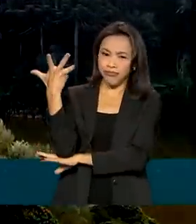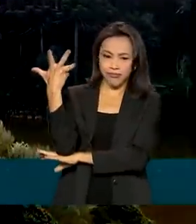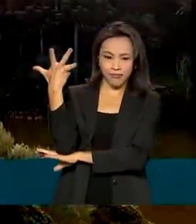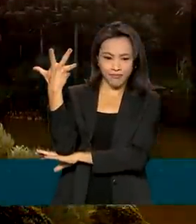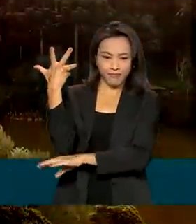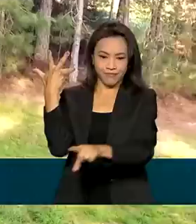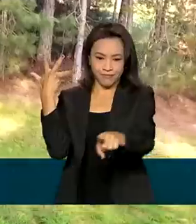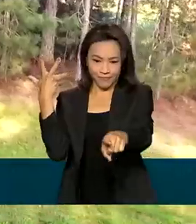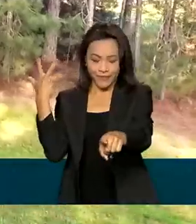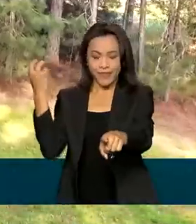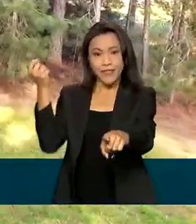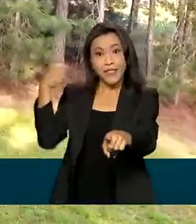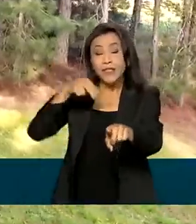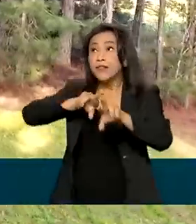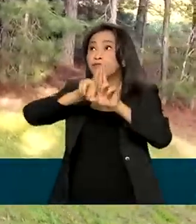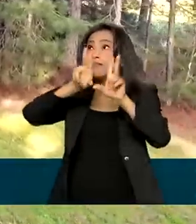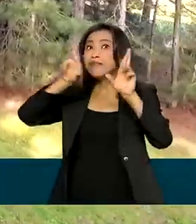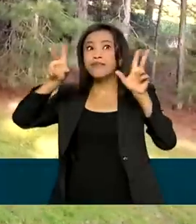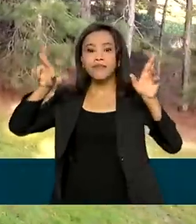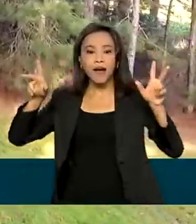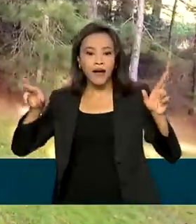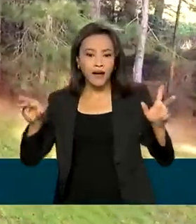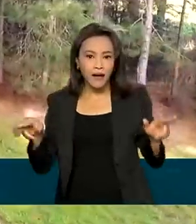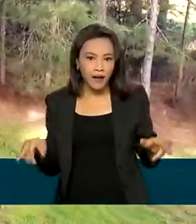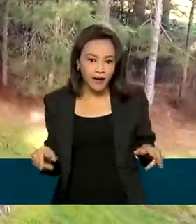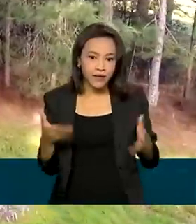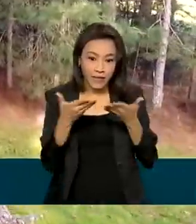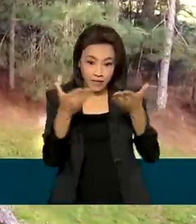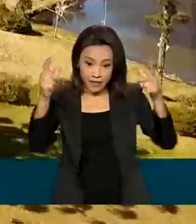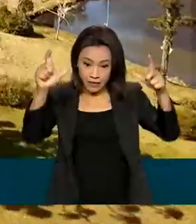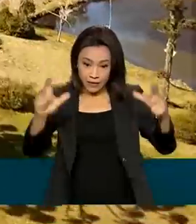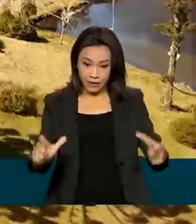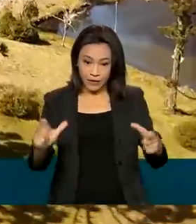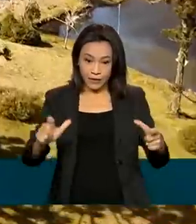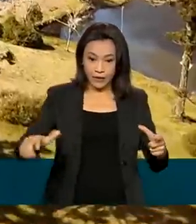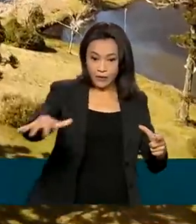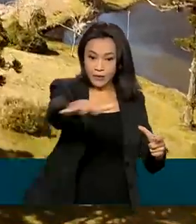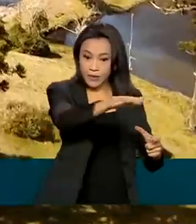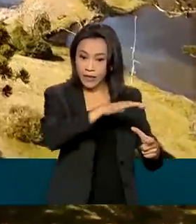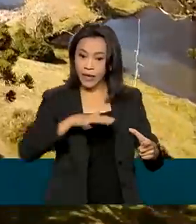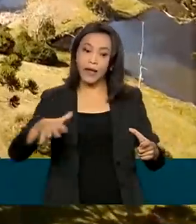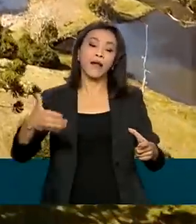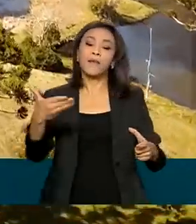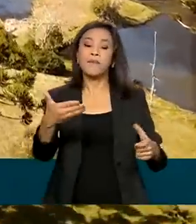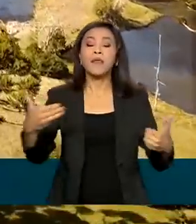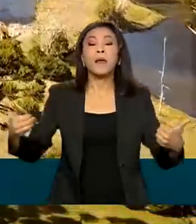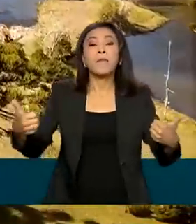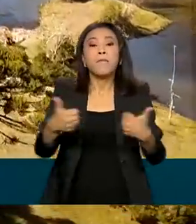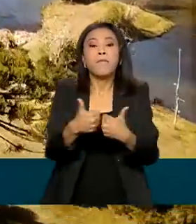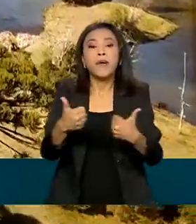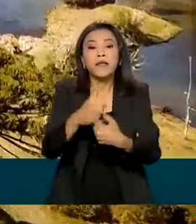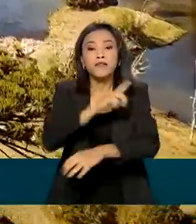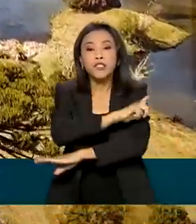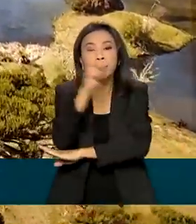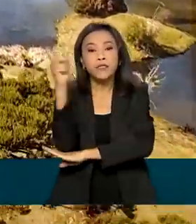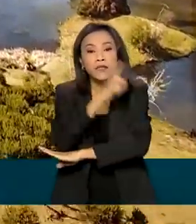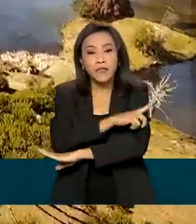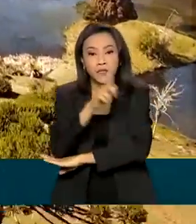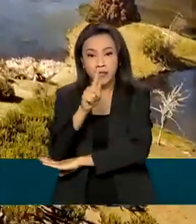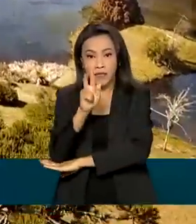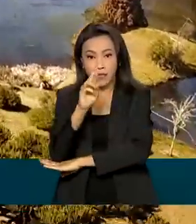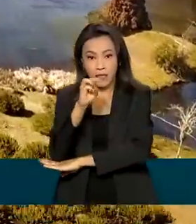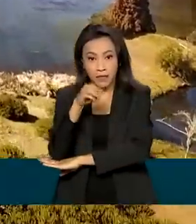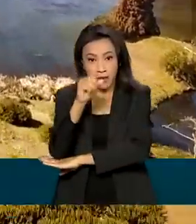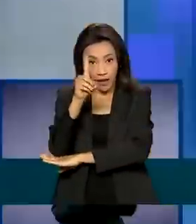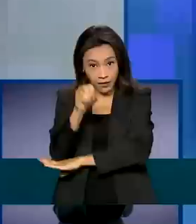e uma variada fauna e flora. O Parque do Tainhas, próximo a Gramado, vai oferecer atividades aquáticas e